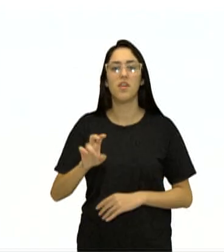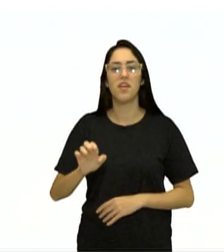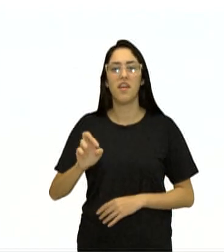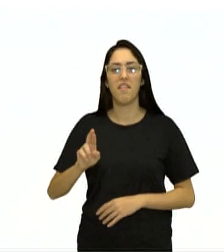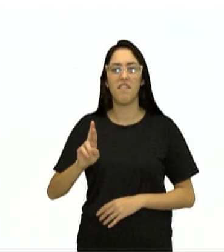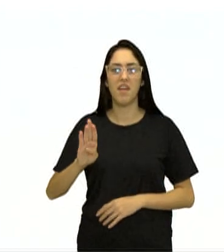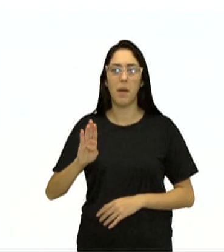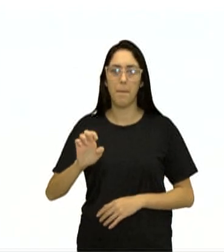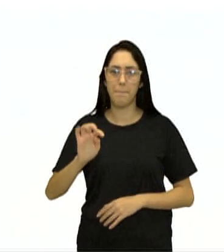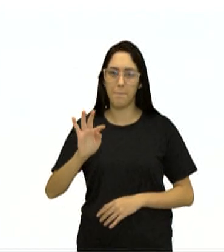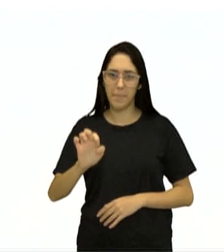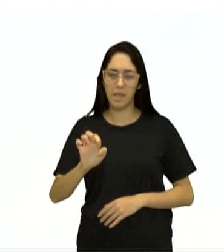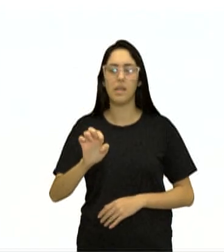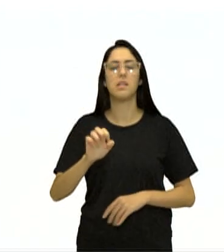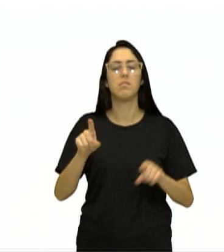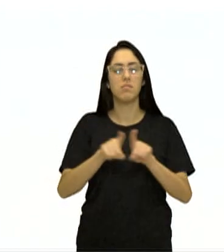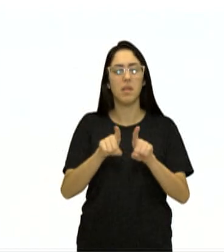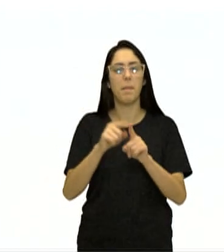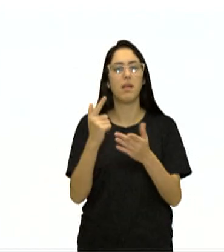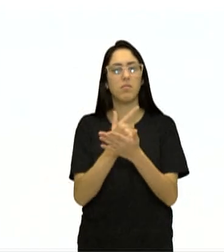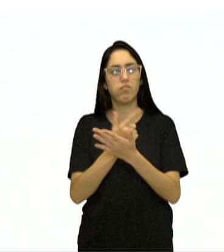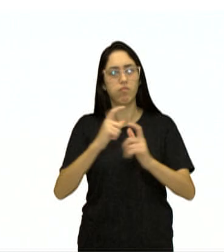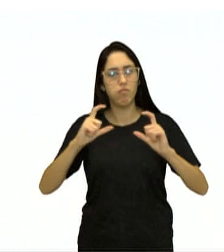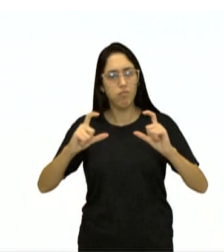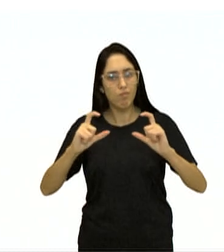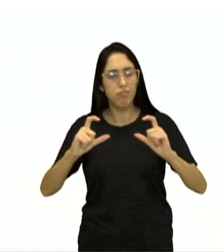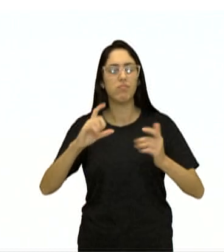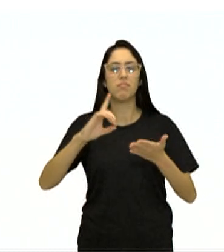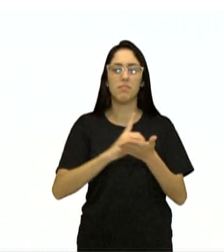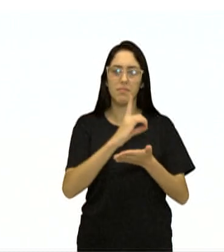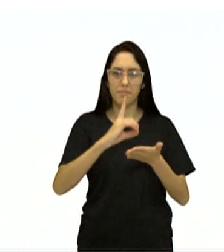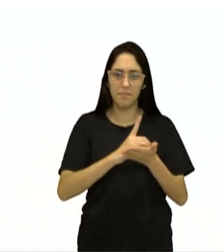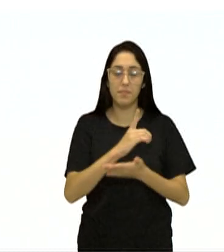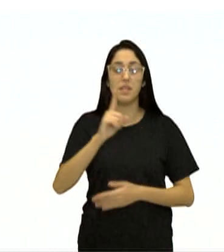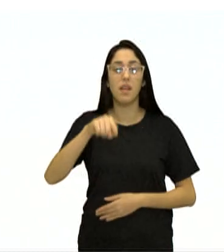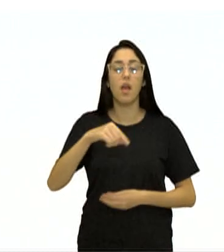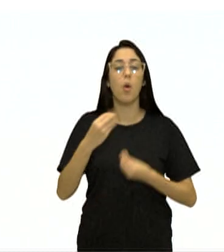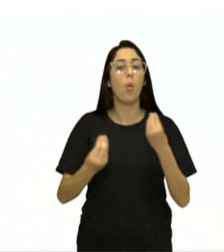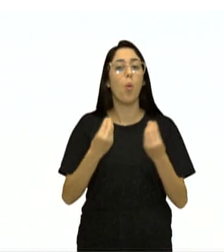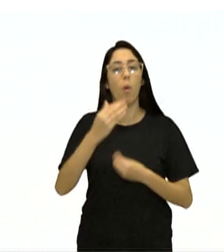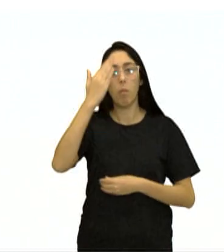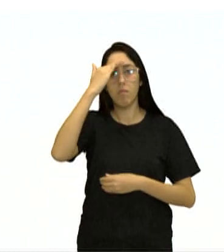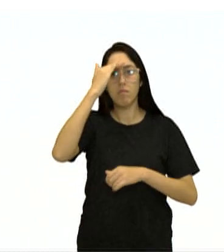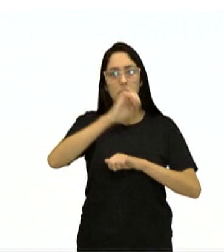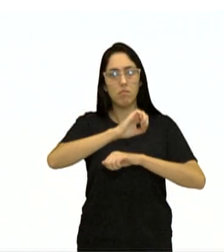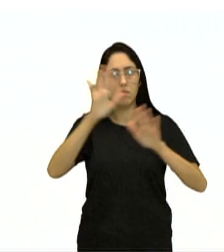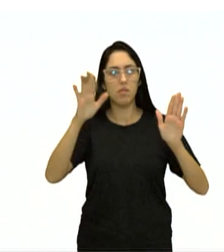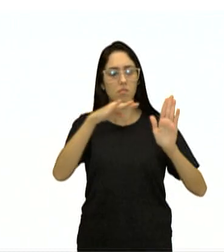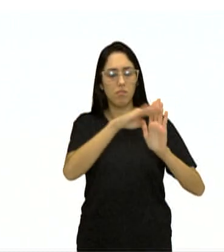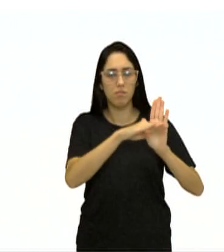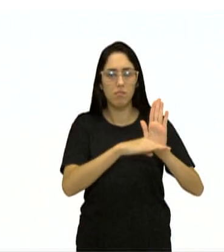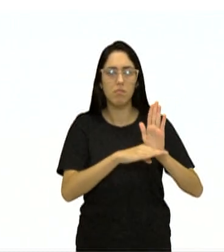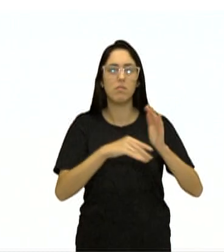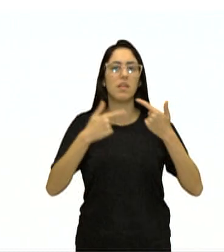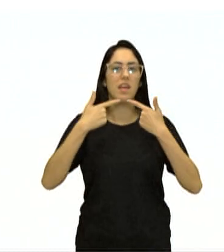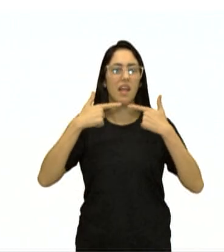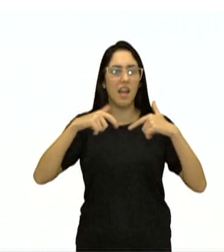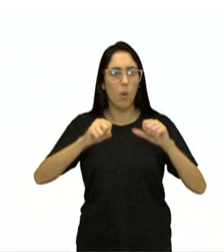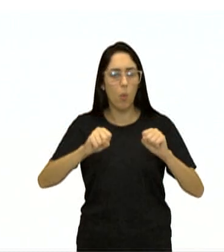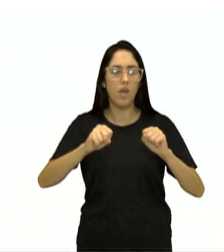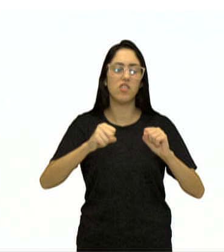Em enciclopédia e dicionário, identificar aspectos relativos à construção composicional e às marcas linguísticas,